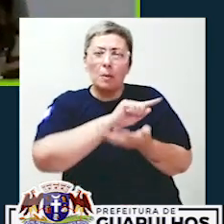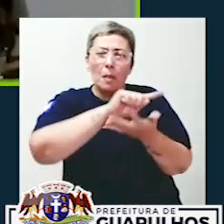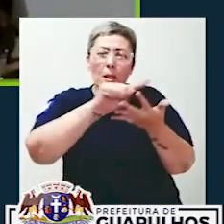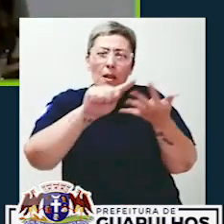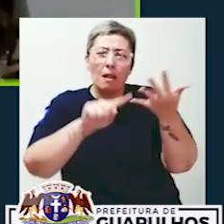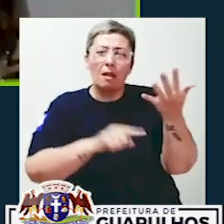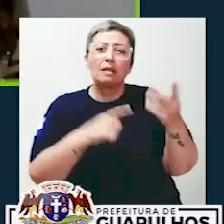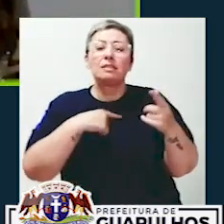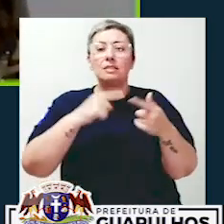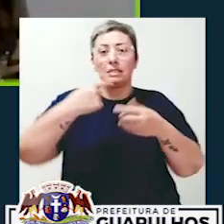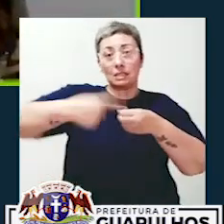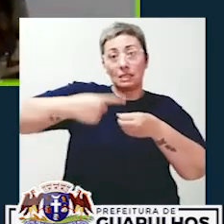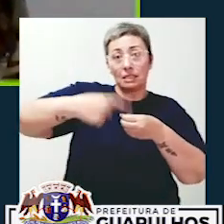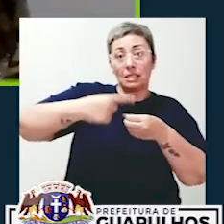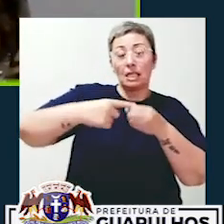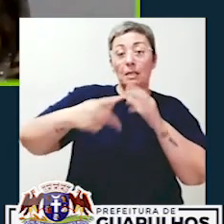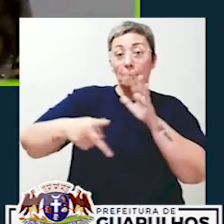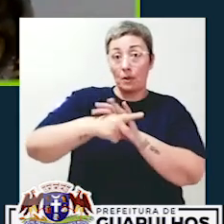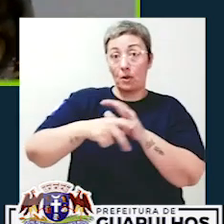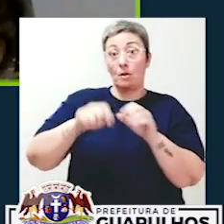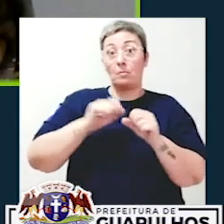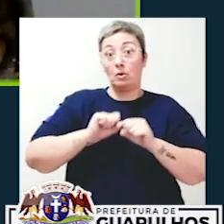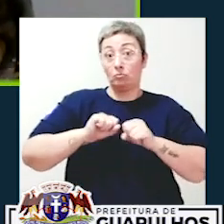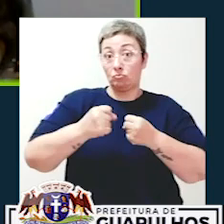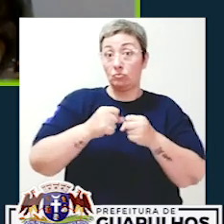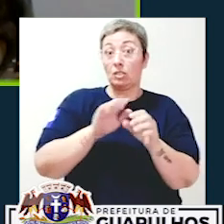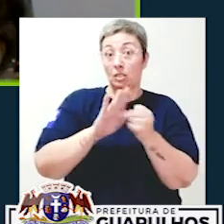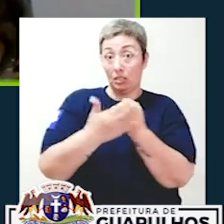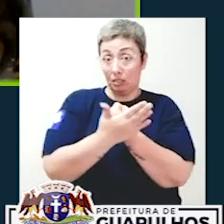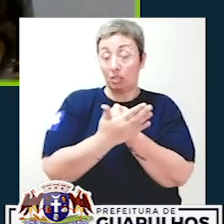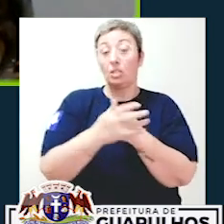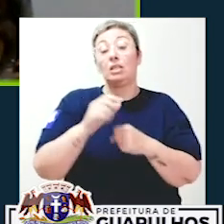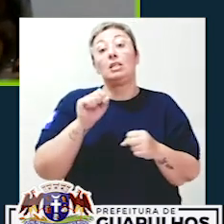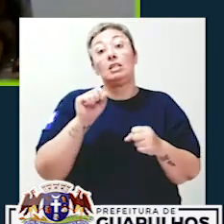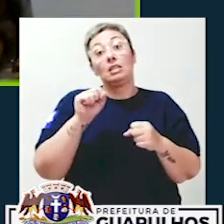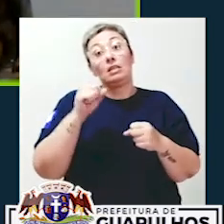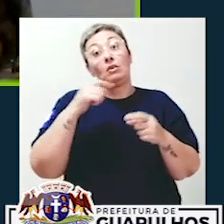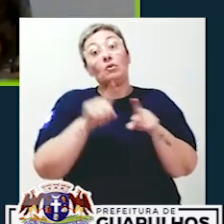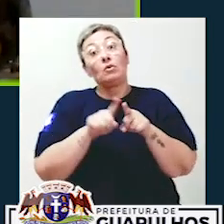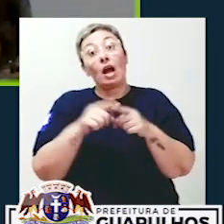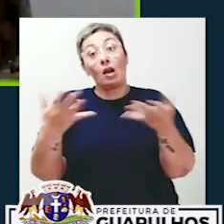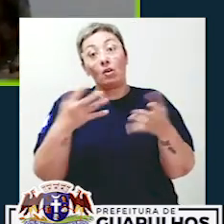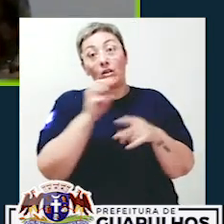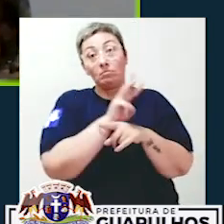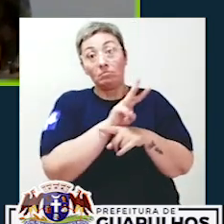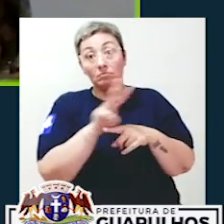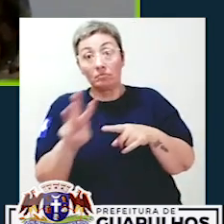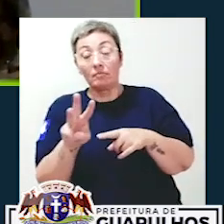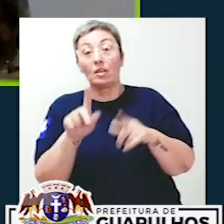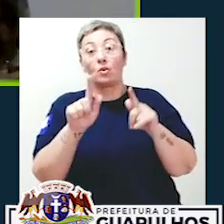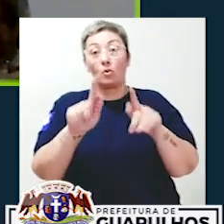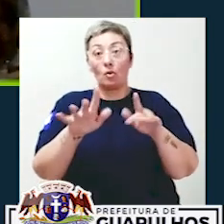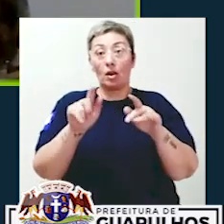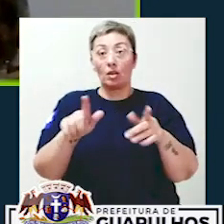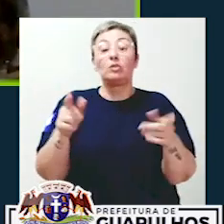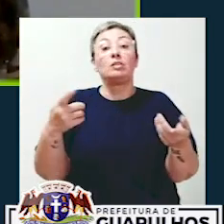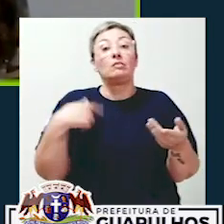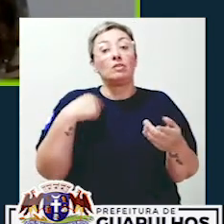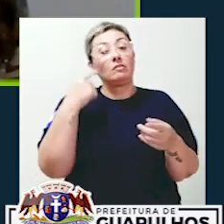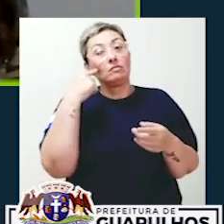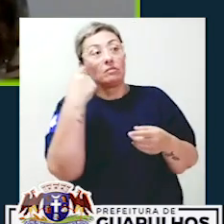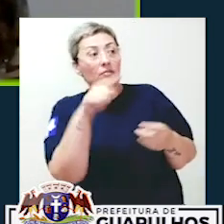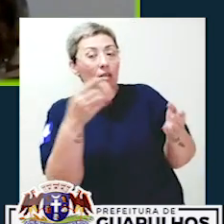ações, que estão acontecendo aqui na nossa cidade com relação ao enfrentamento e o combate ao coronavírus, acesse guarulhos.sp